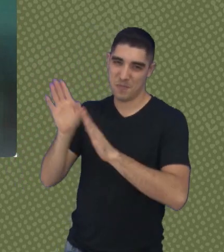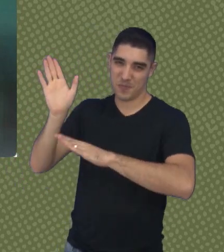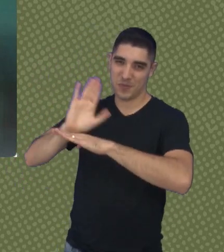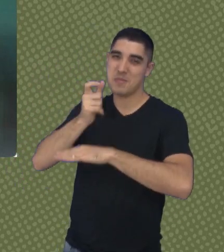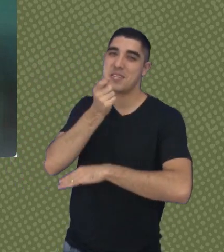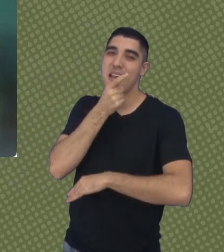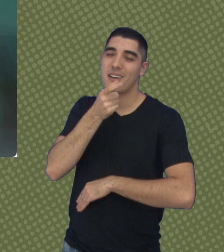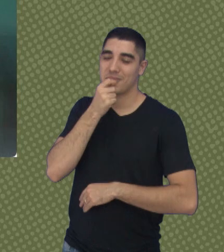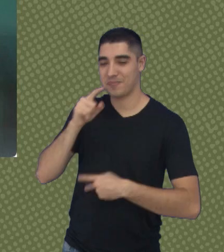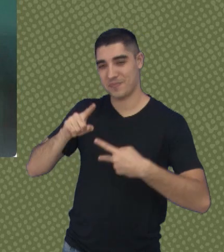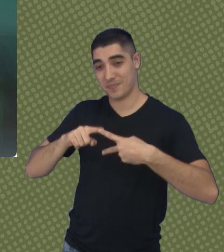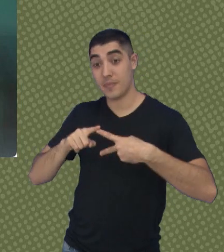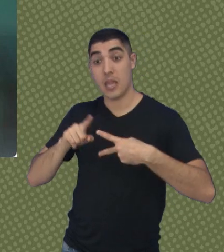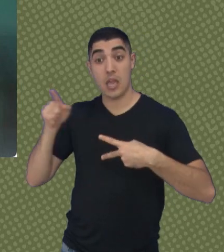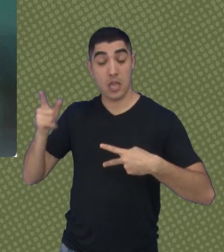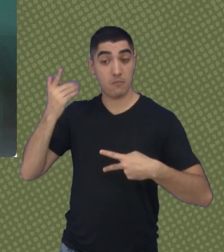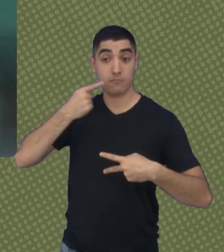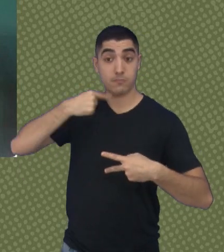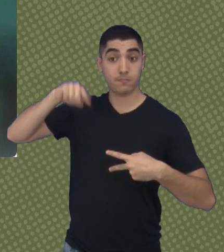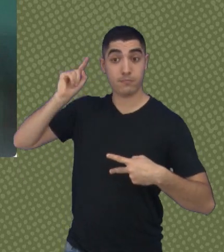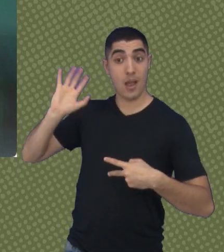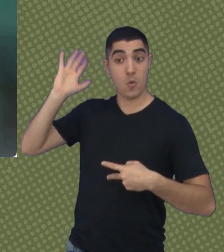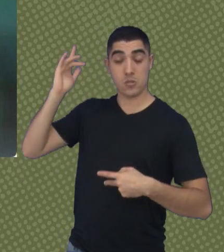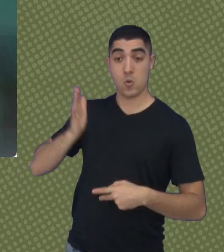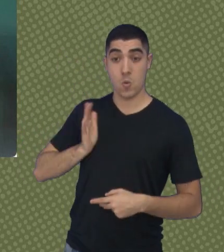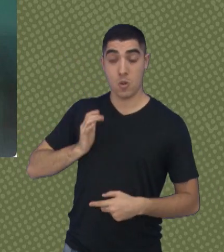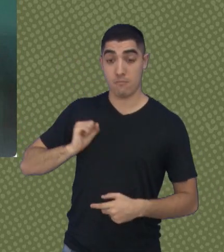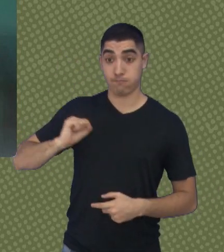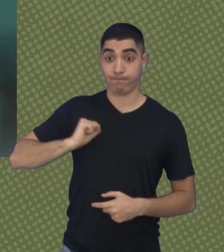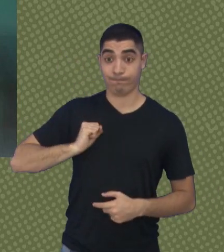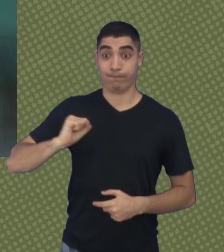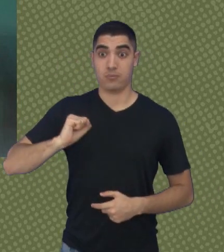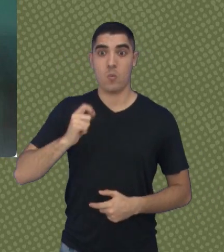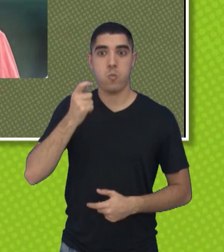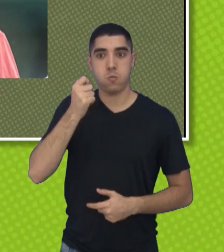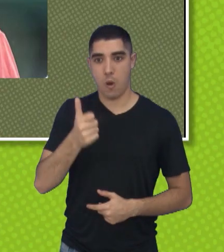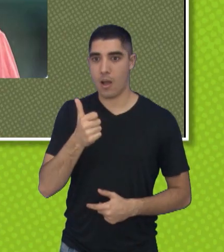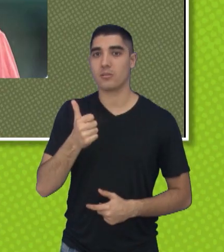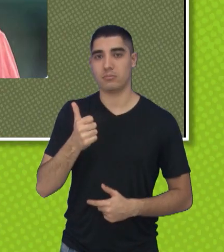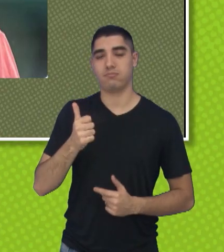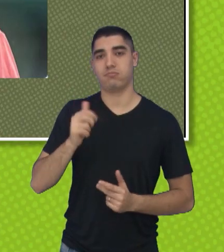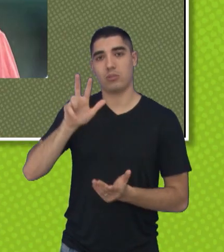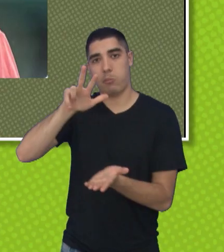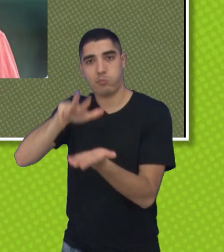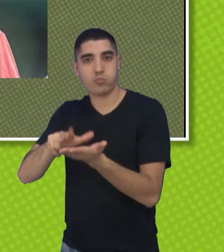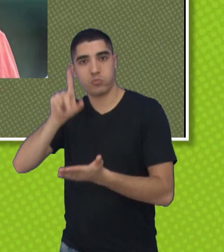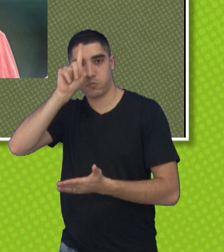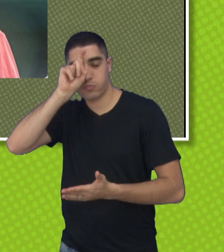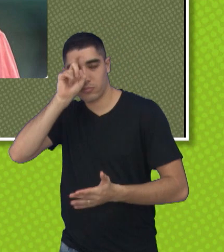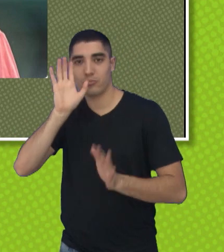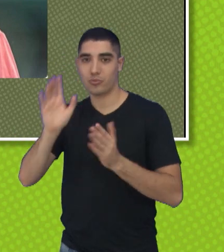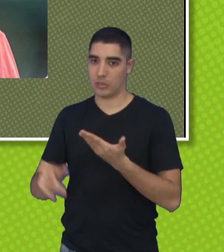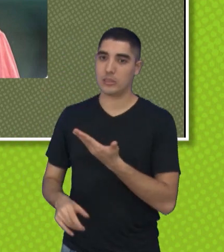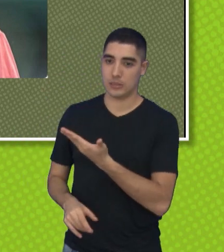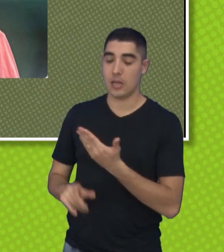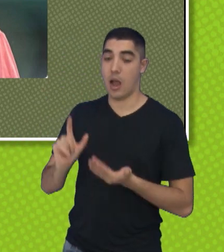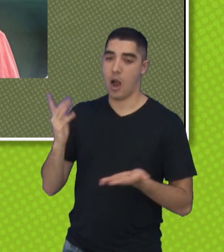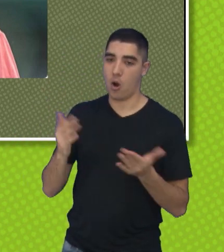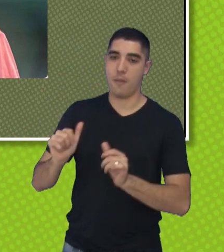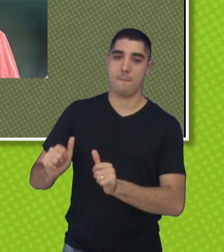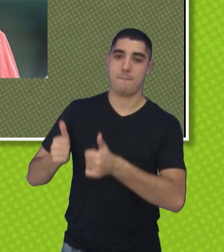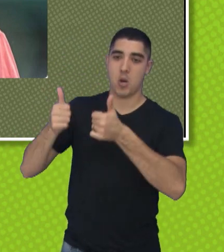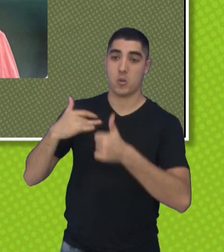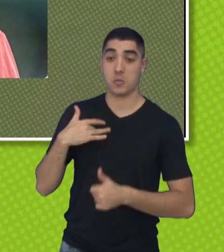até recentemente, sofreu um infarto lá, ele era técnico da Portuguesa Santista, é o nome mais cotado, informação que eu tenho, restam apenas